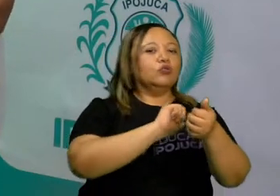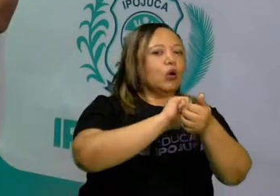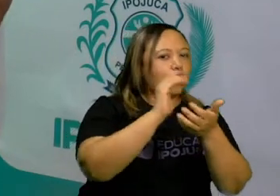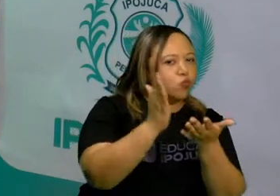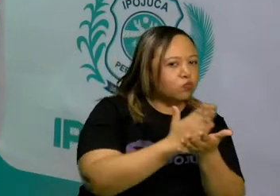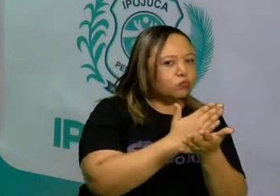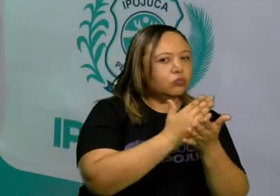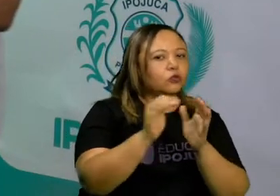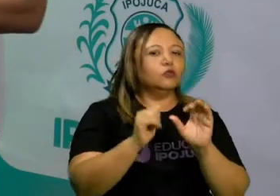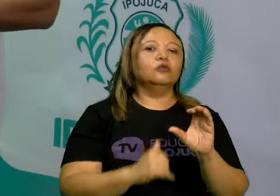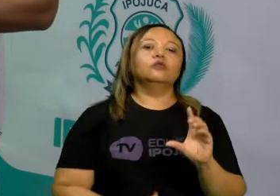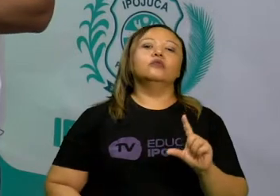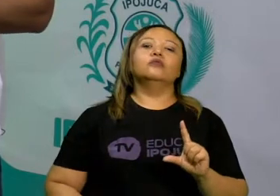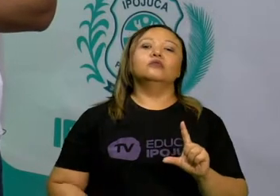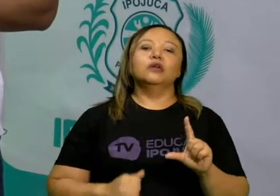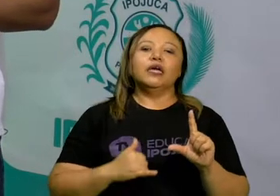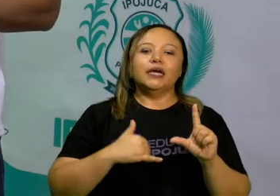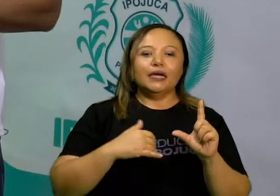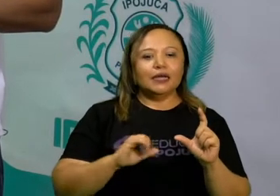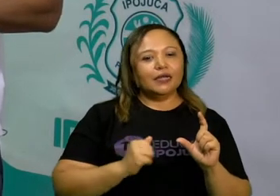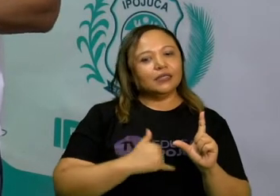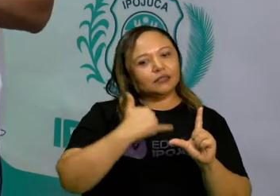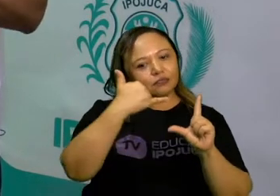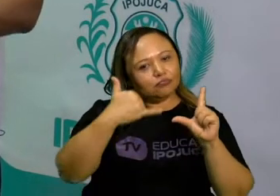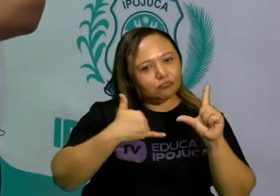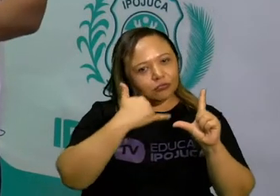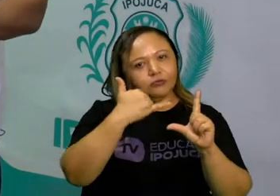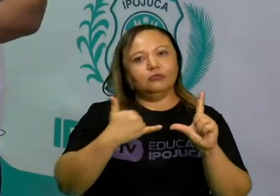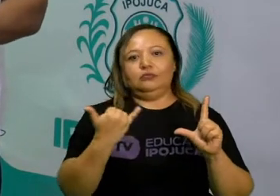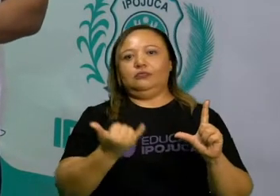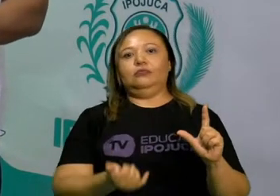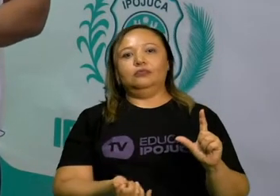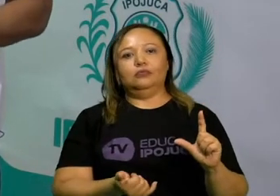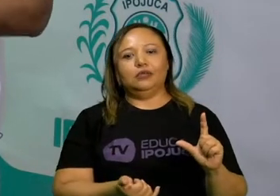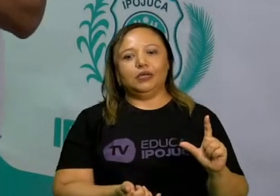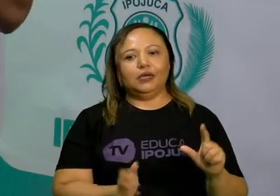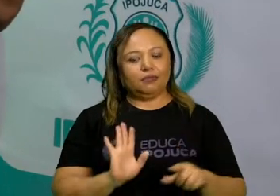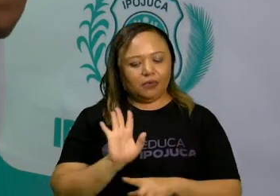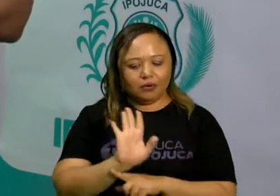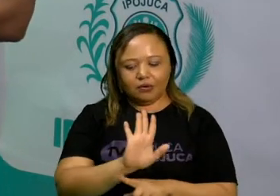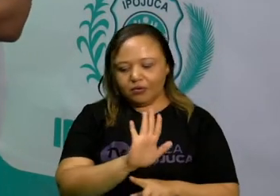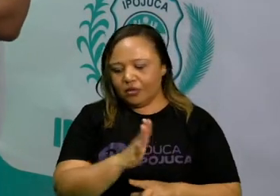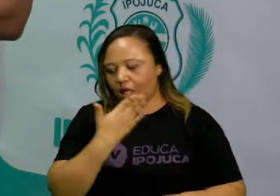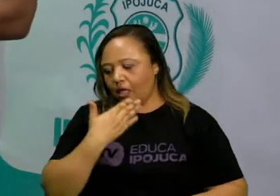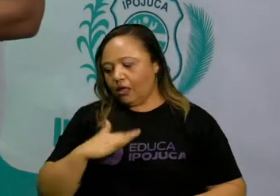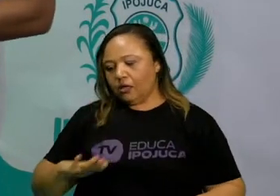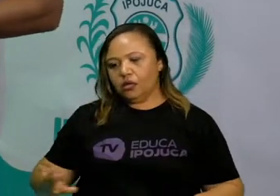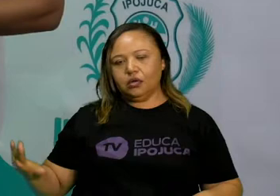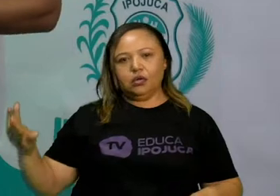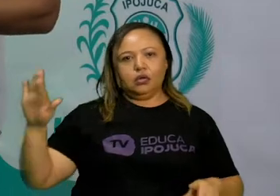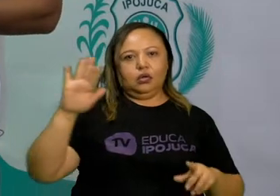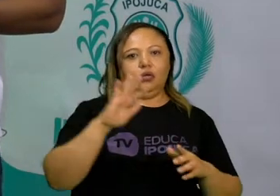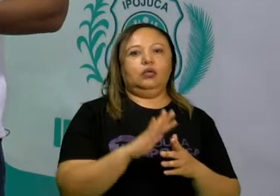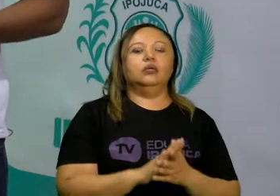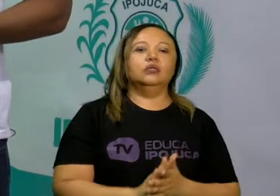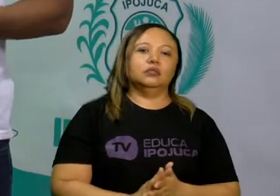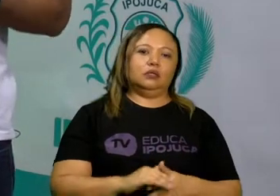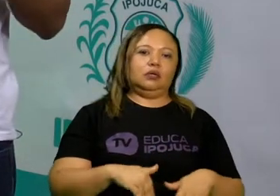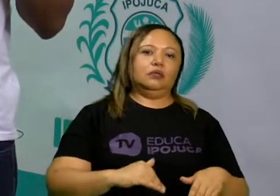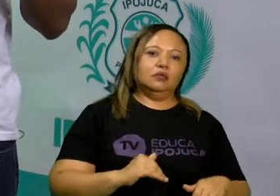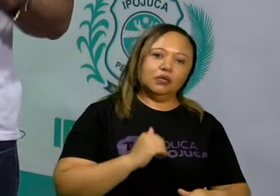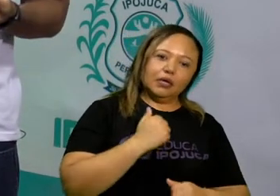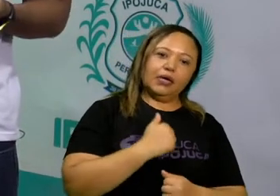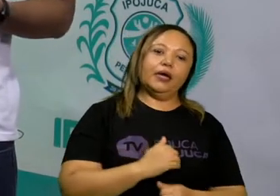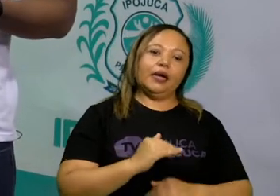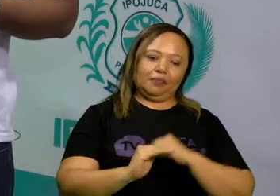tem, que foge do contexto competitivo. Já o contexto competitivo, que está presente no esporte, ele vai trazer